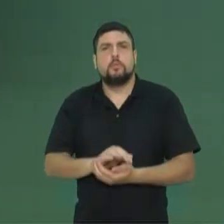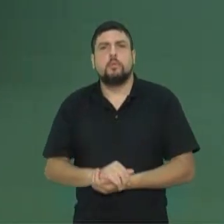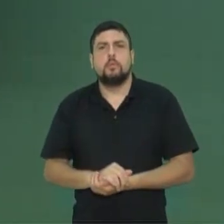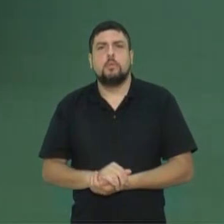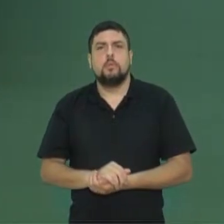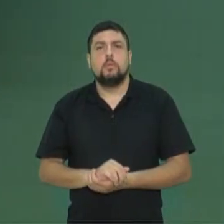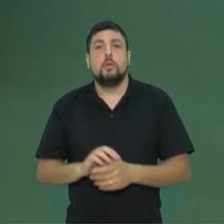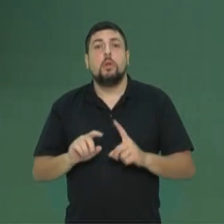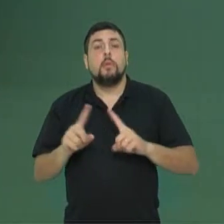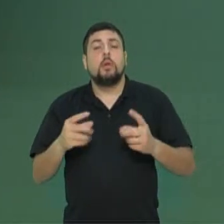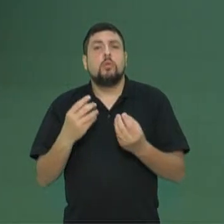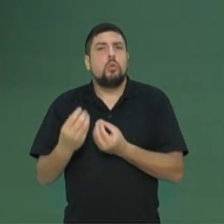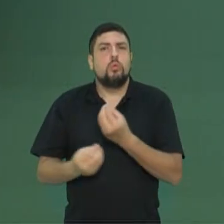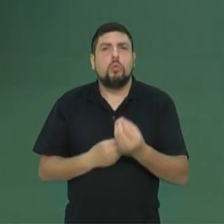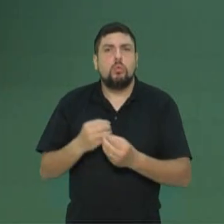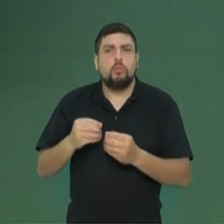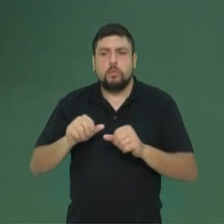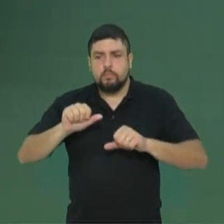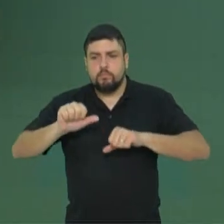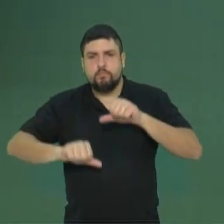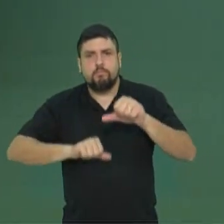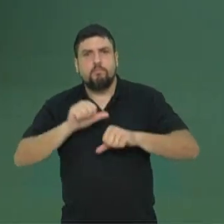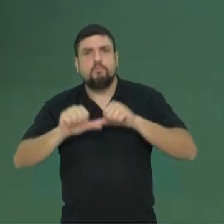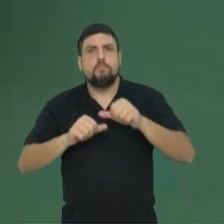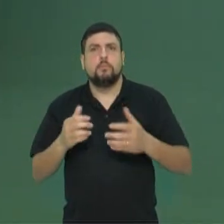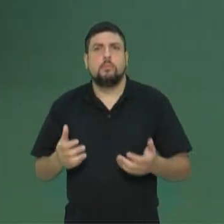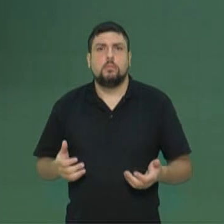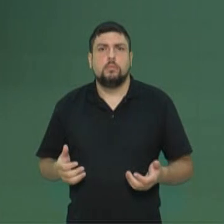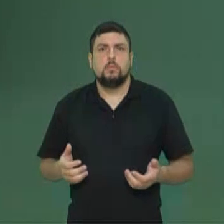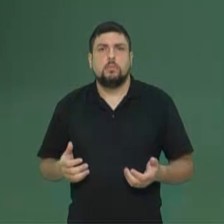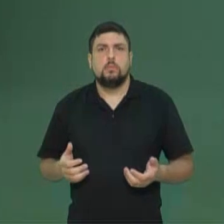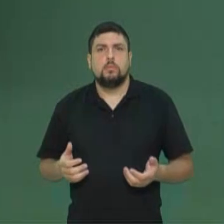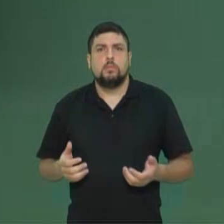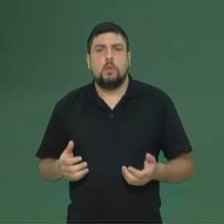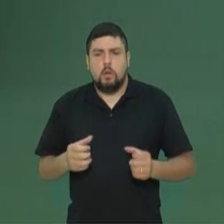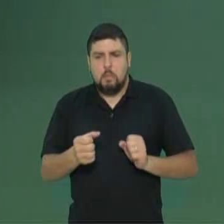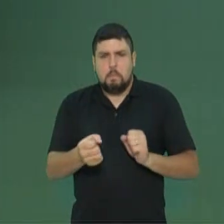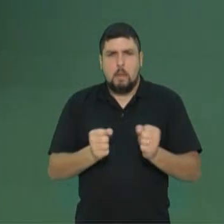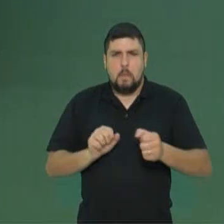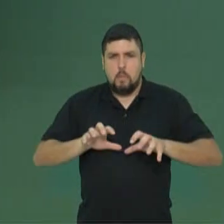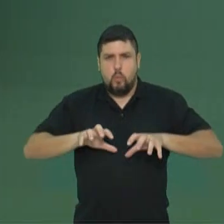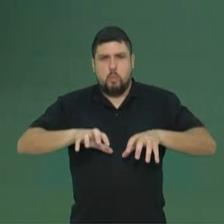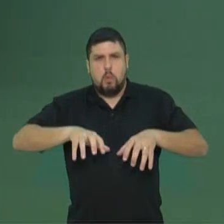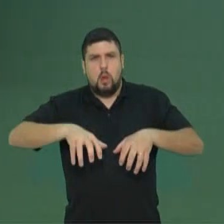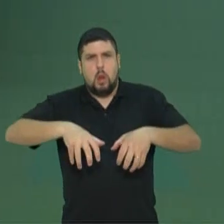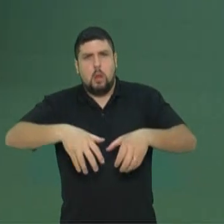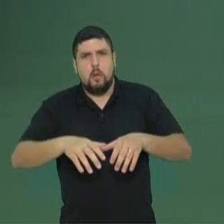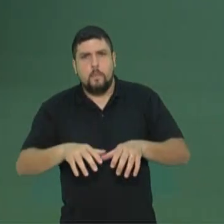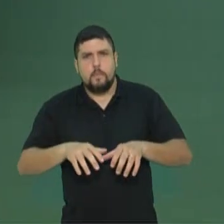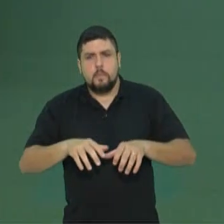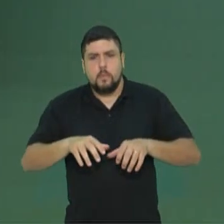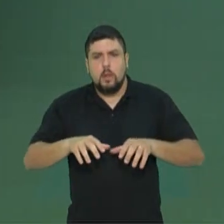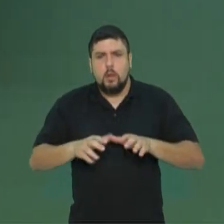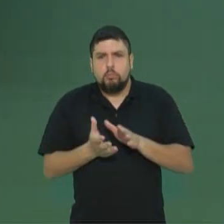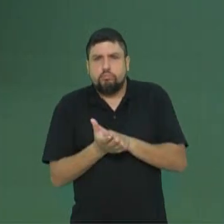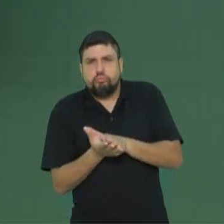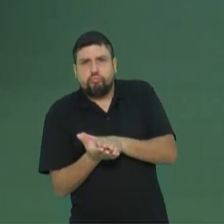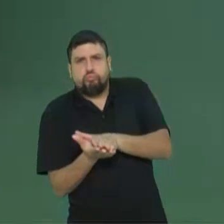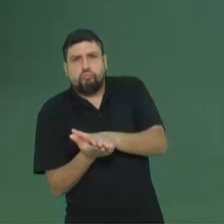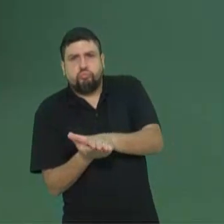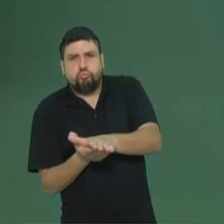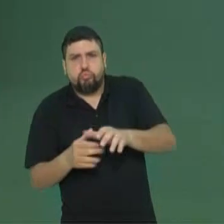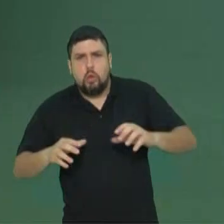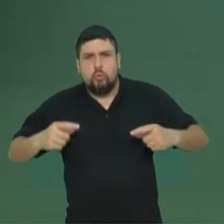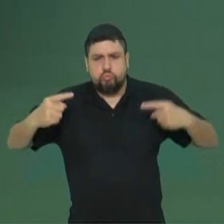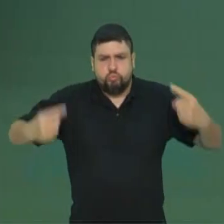corrigir, para mudar os hábitos agrícolas? Passar um trator de 7 toneladas sobre o solo, compacta o solo. Ah, mas eu passo grade